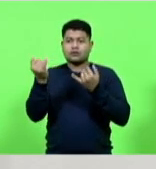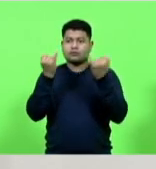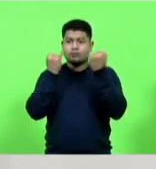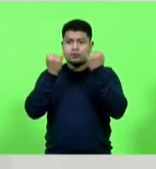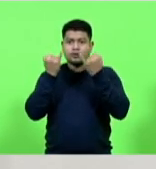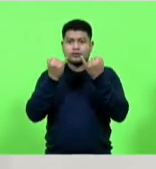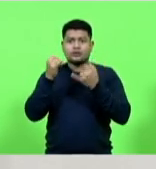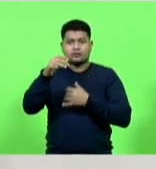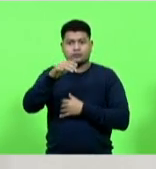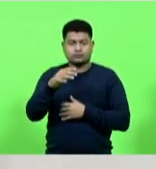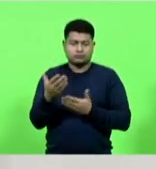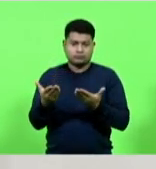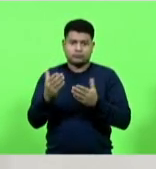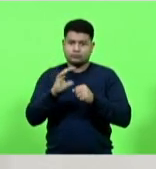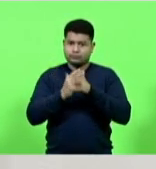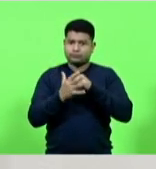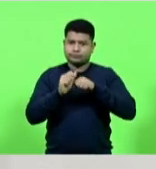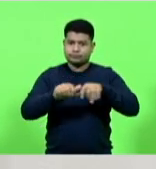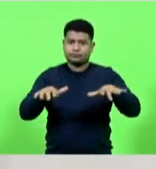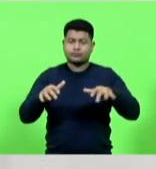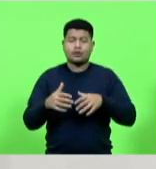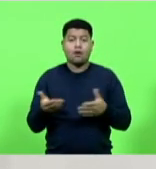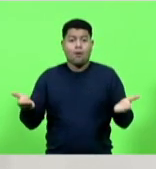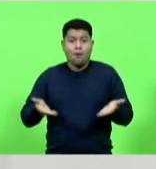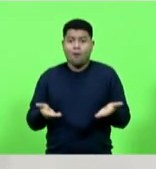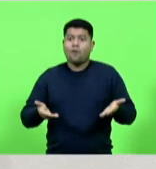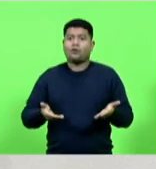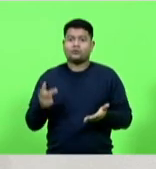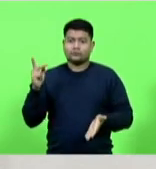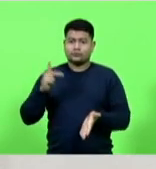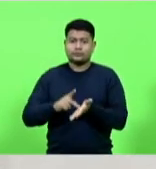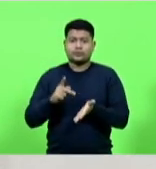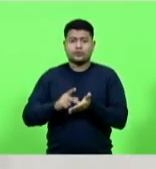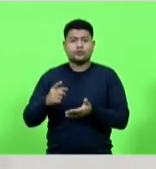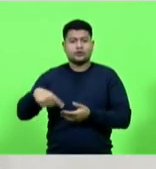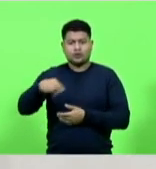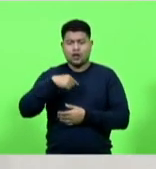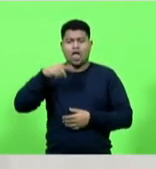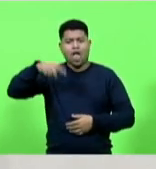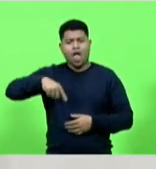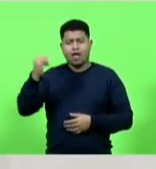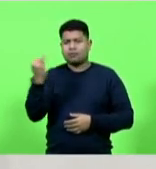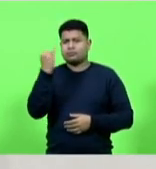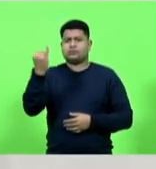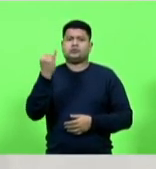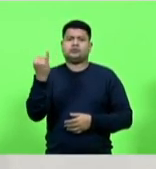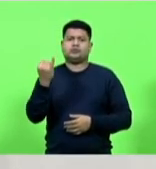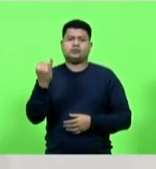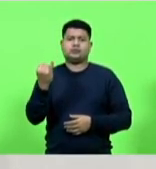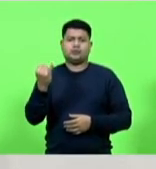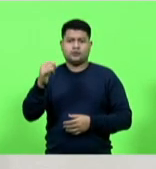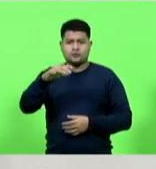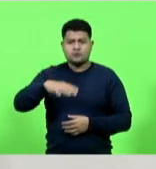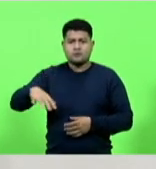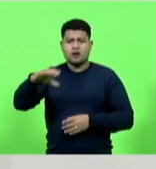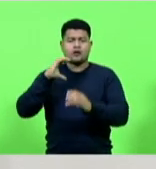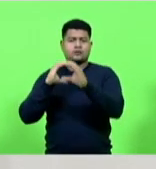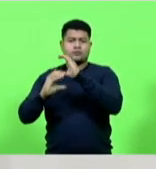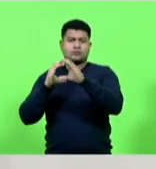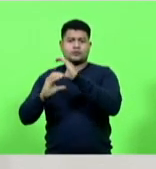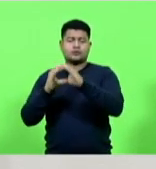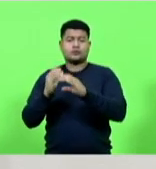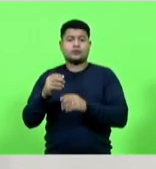hoje mais do que nunca somos veículos essenciais não posso deixar de destacar que a CAERT